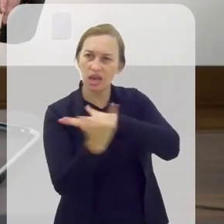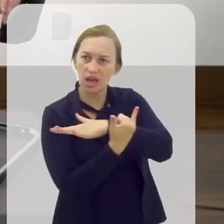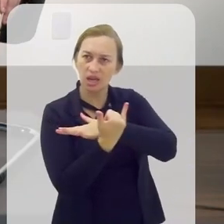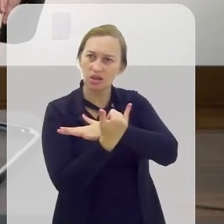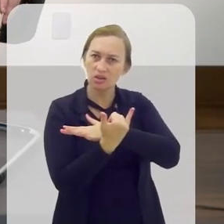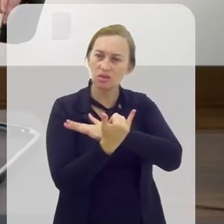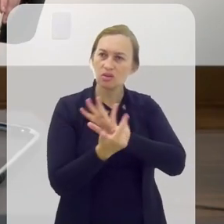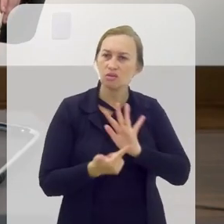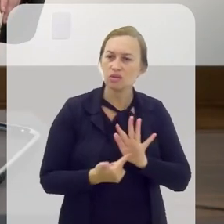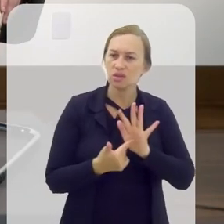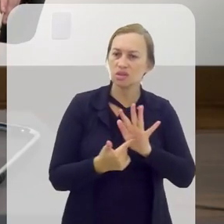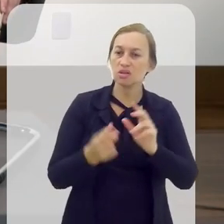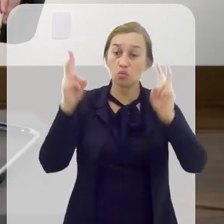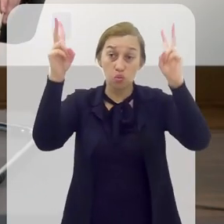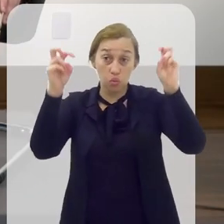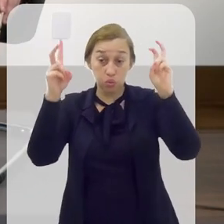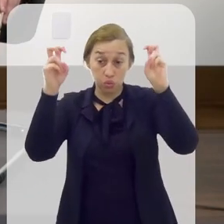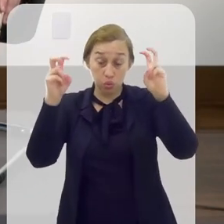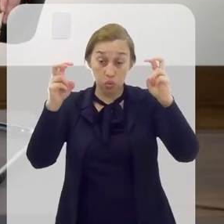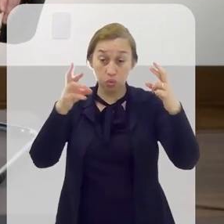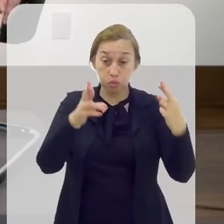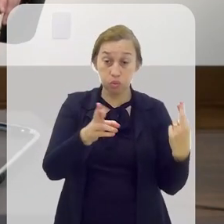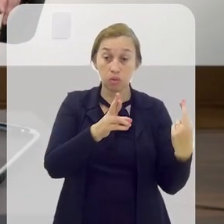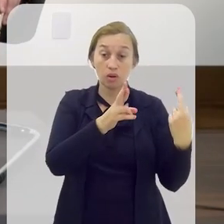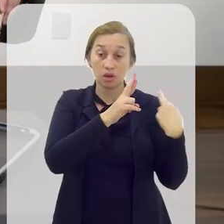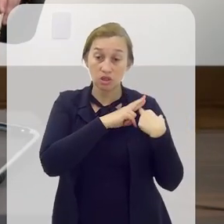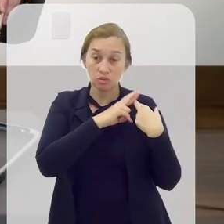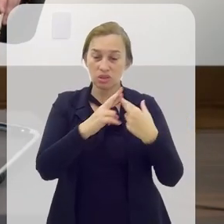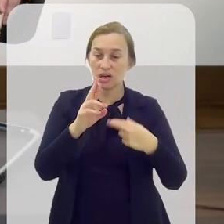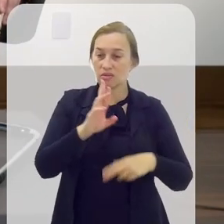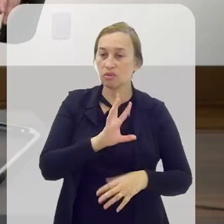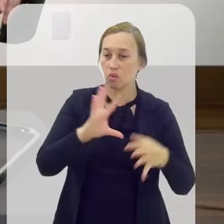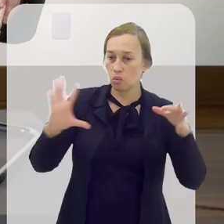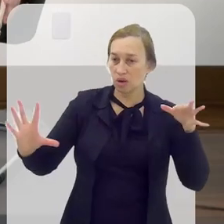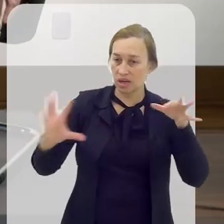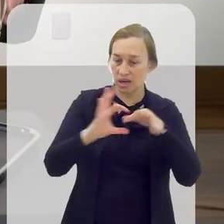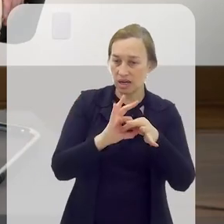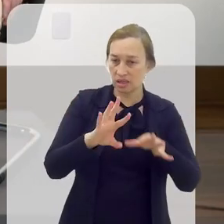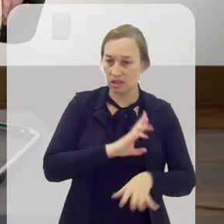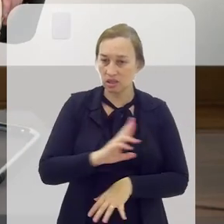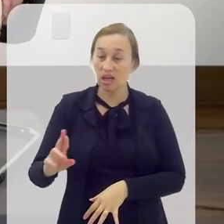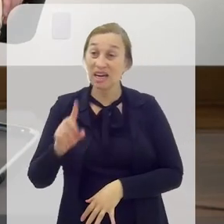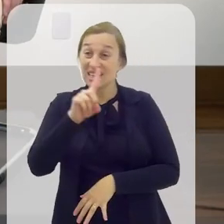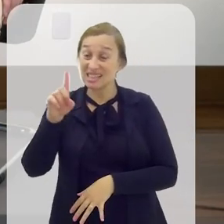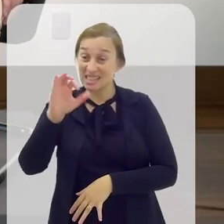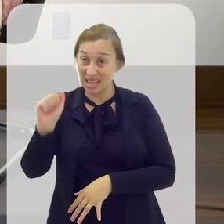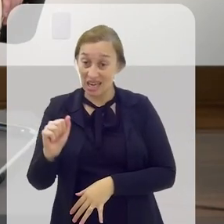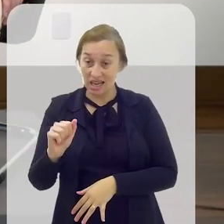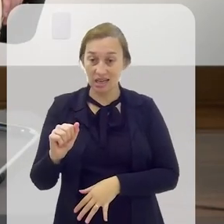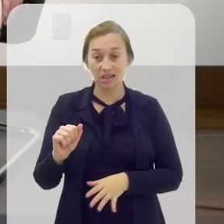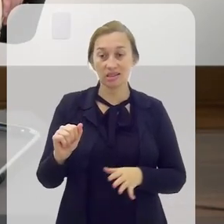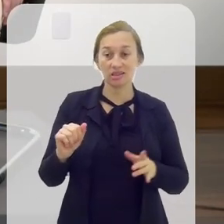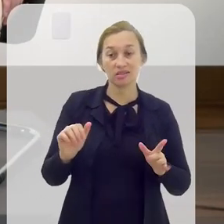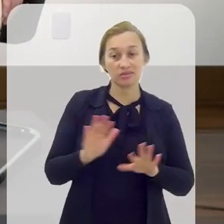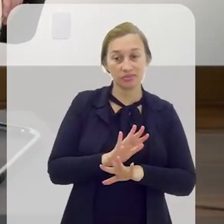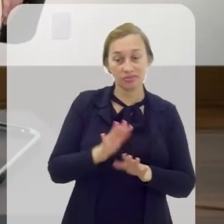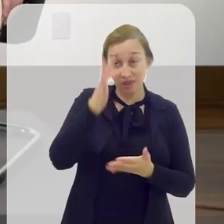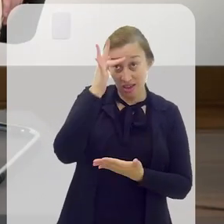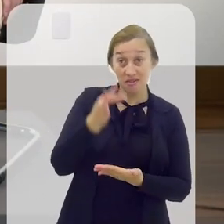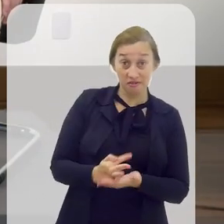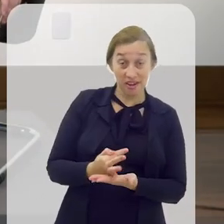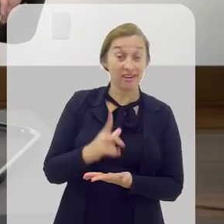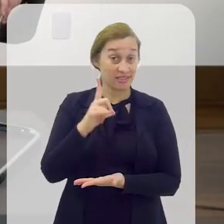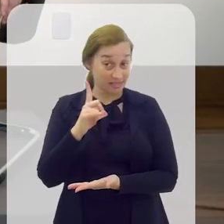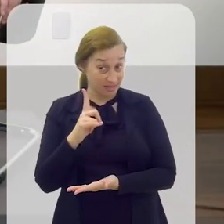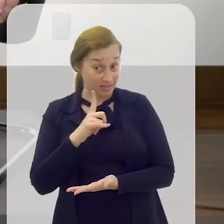você trouxe, ele tem a ver com religiosidade, mesmo o Zeca, claro. Tem, também. Porque o Zeca é o ser humano para